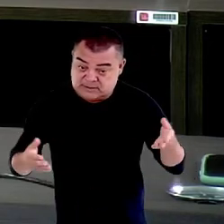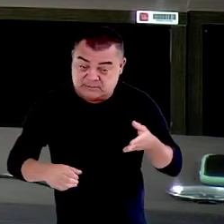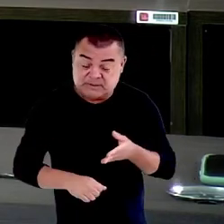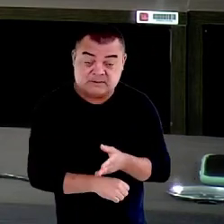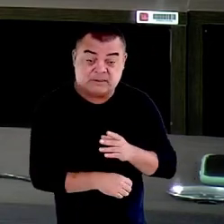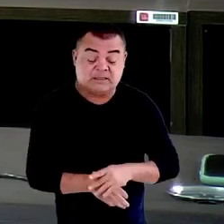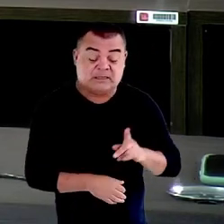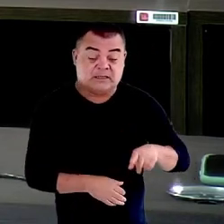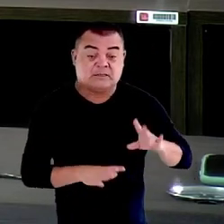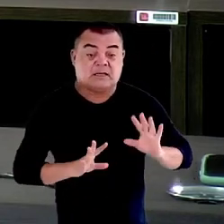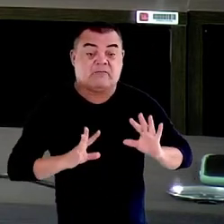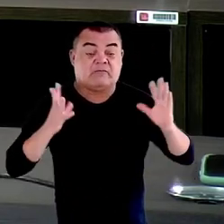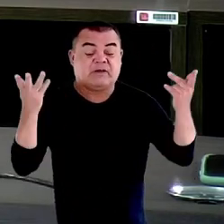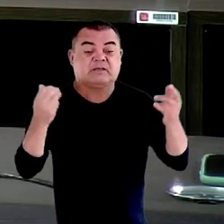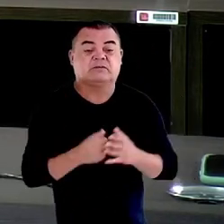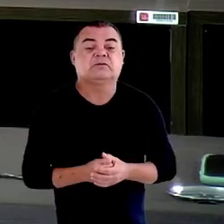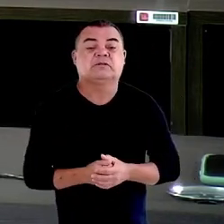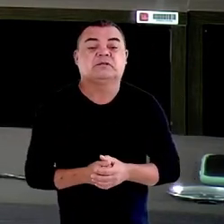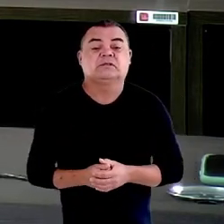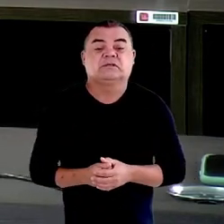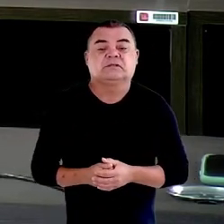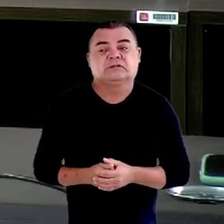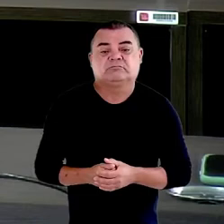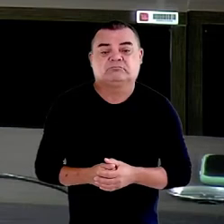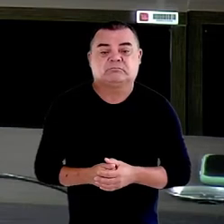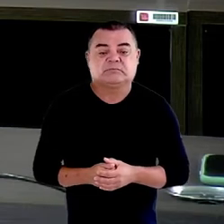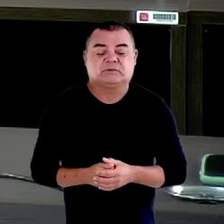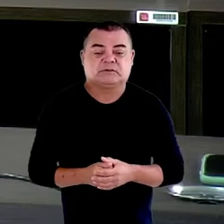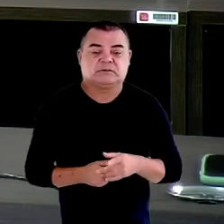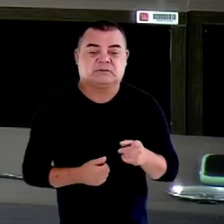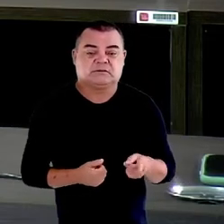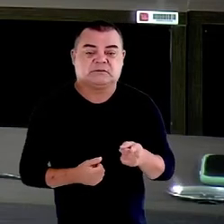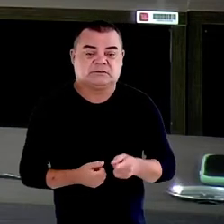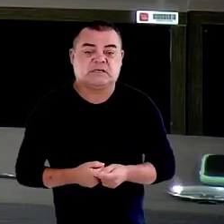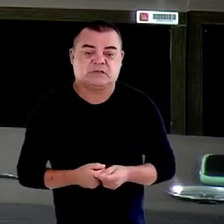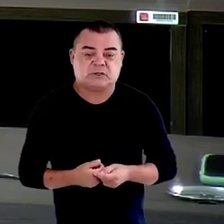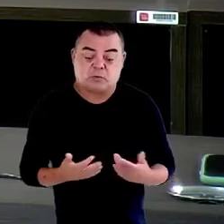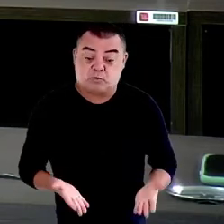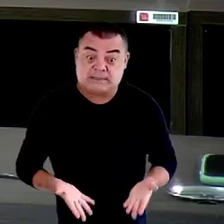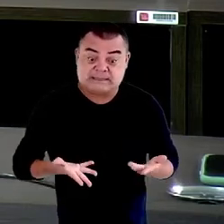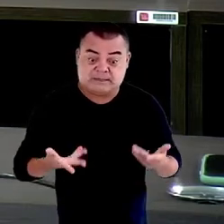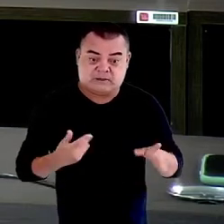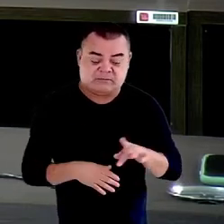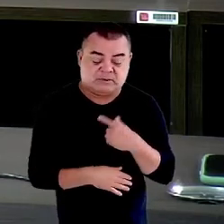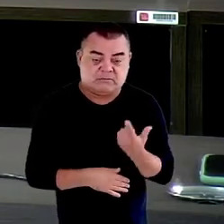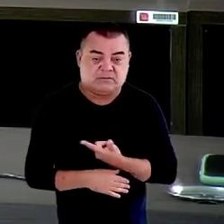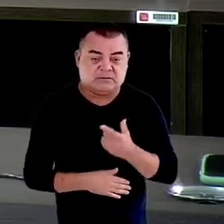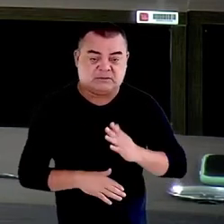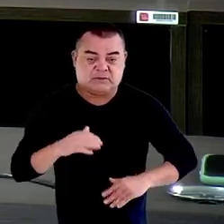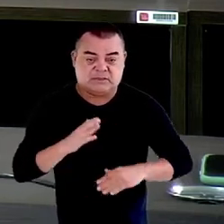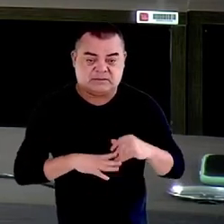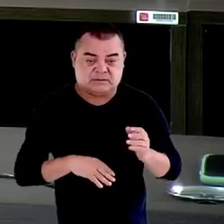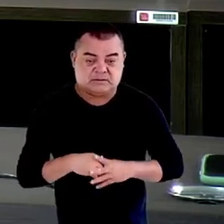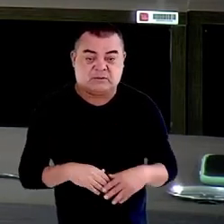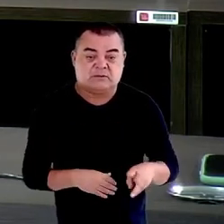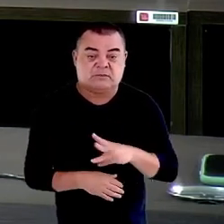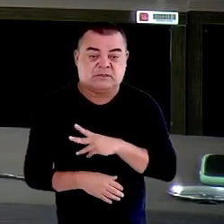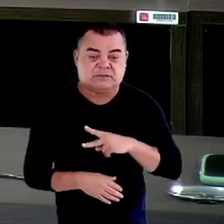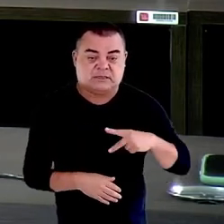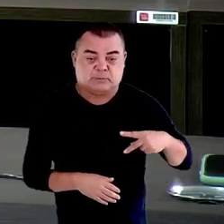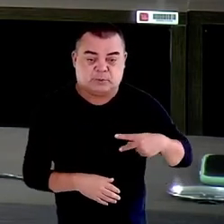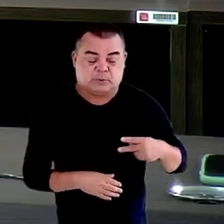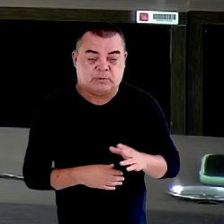deste evento e que isso aqui seja uma mola propulsora da nossa atuação, da atuação do Ministério Público,